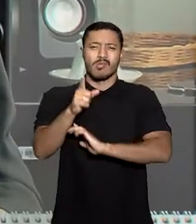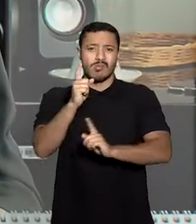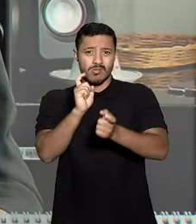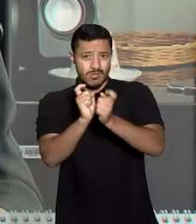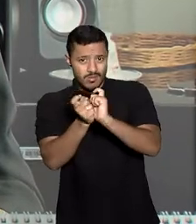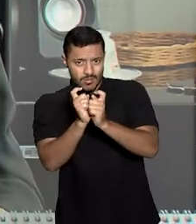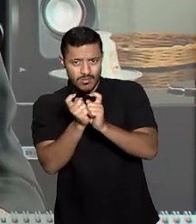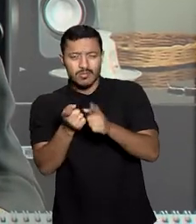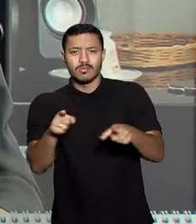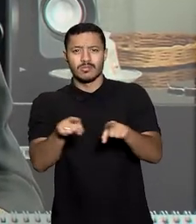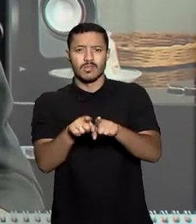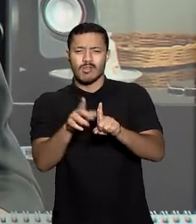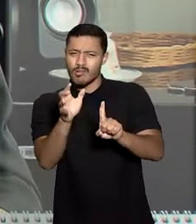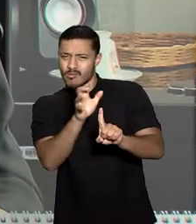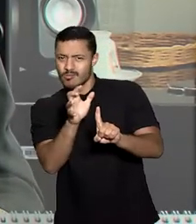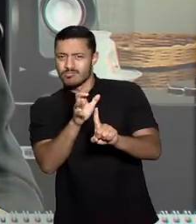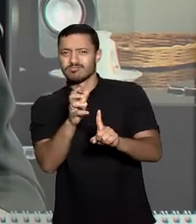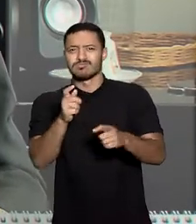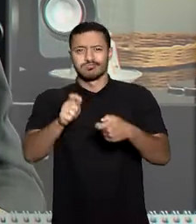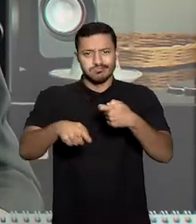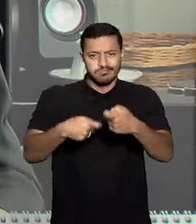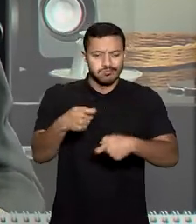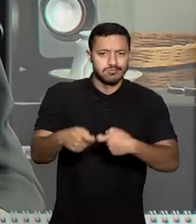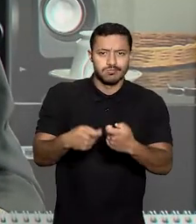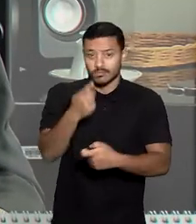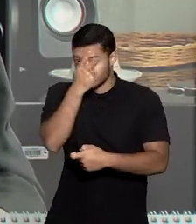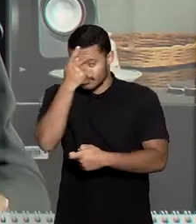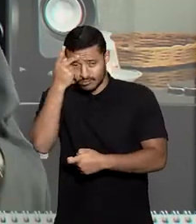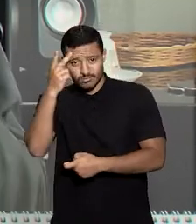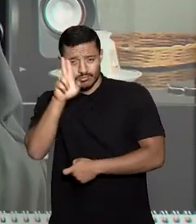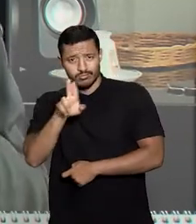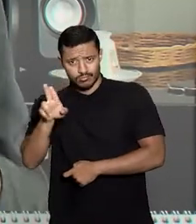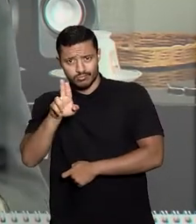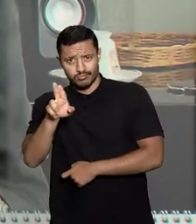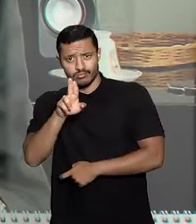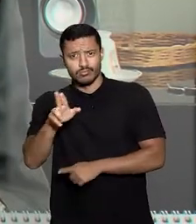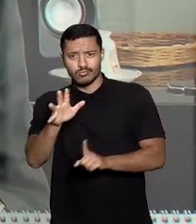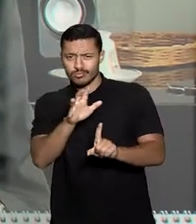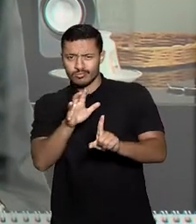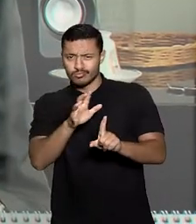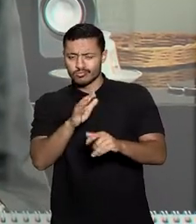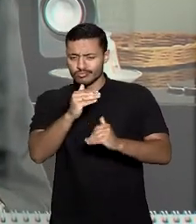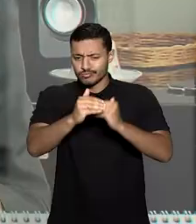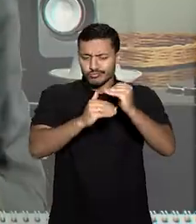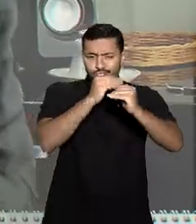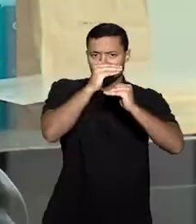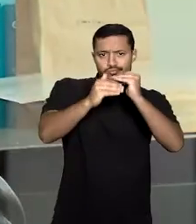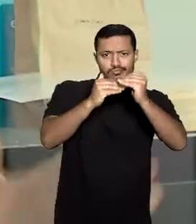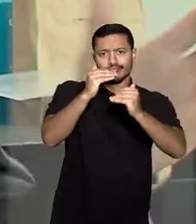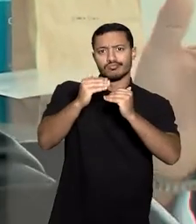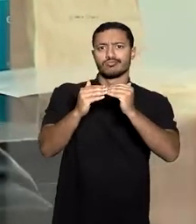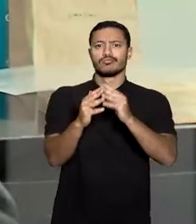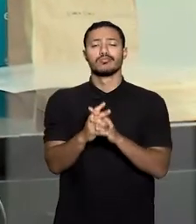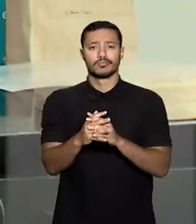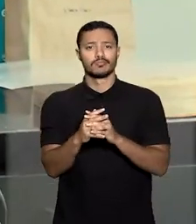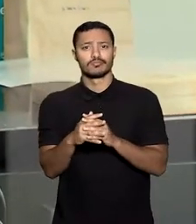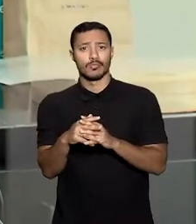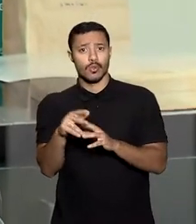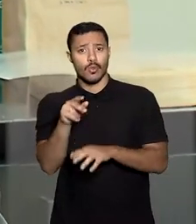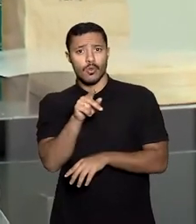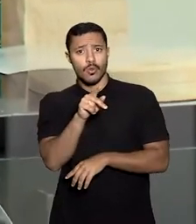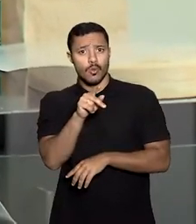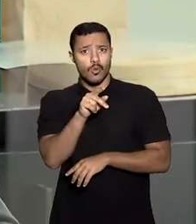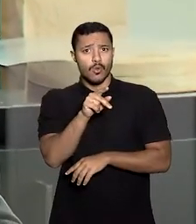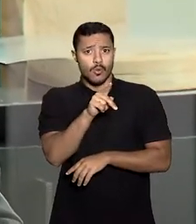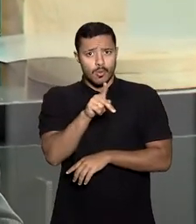administrativo, o impacto financeiro para os usuários e o possível efeito multiplicador. Humberto Martins disse